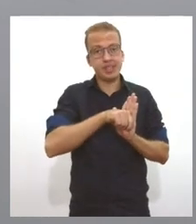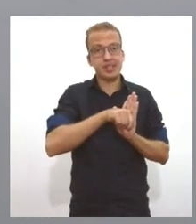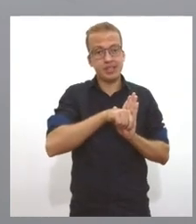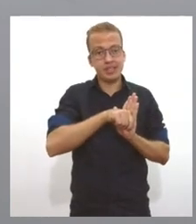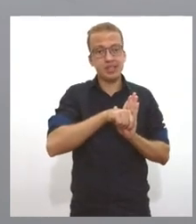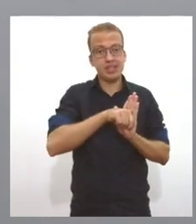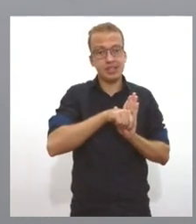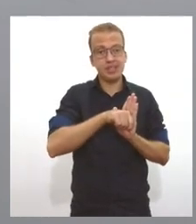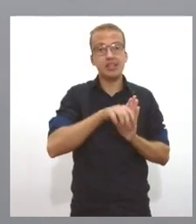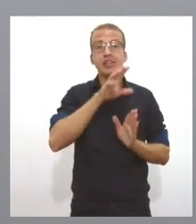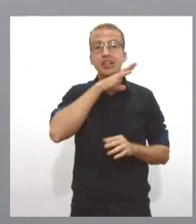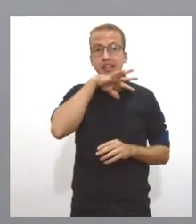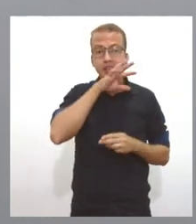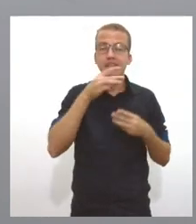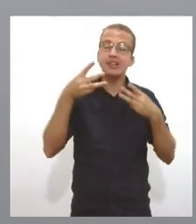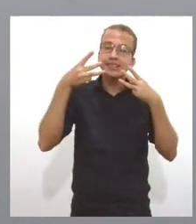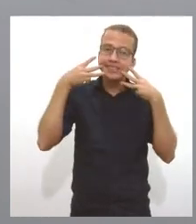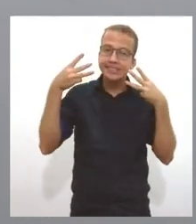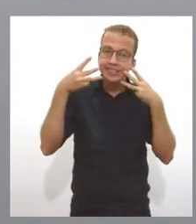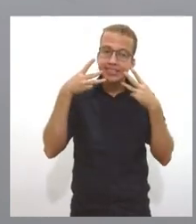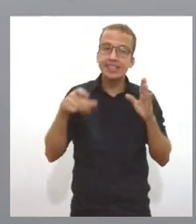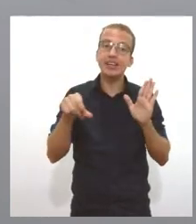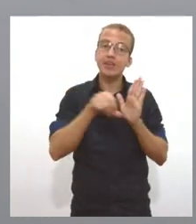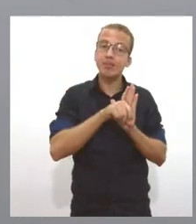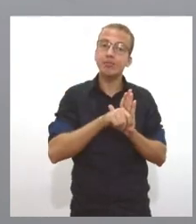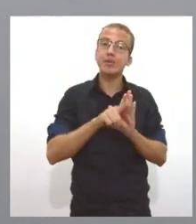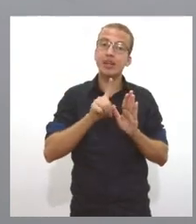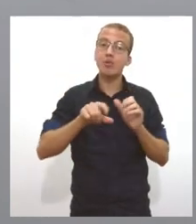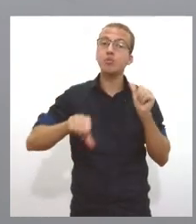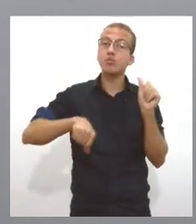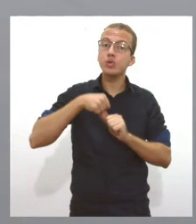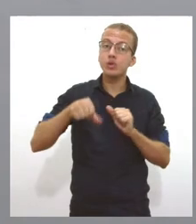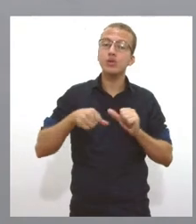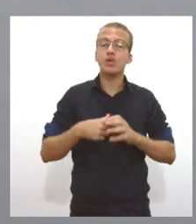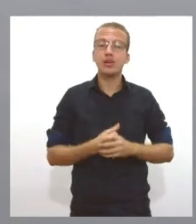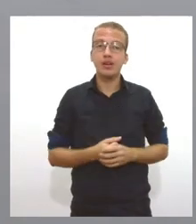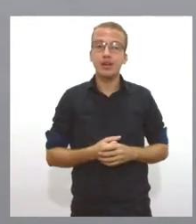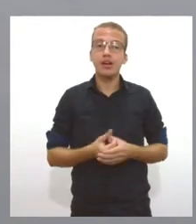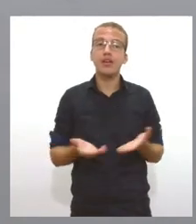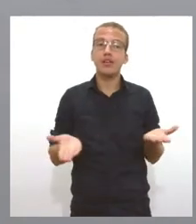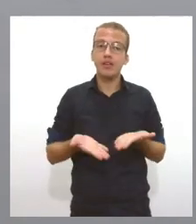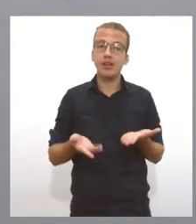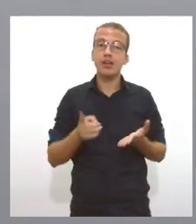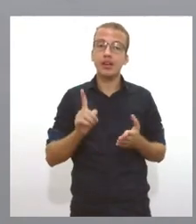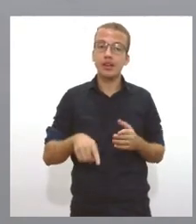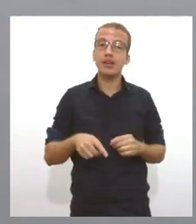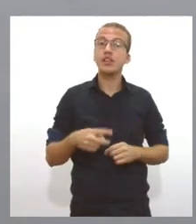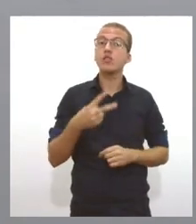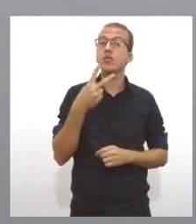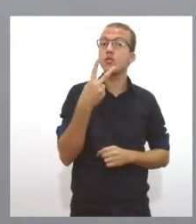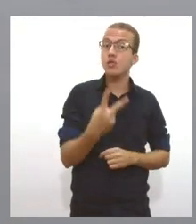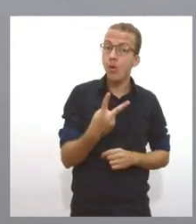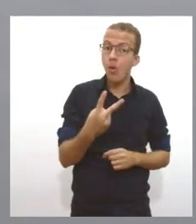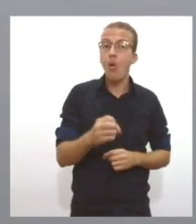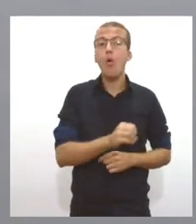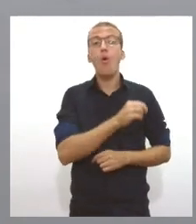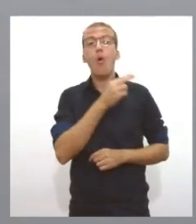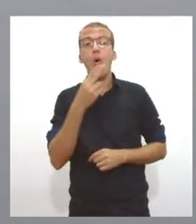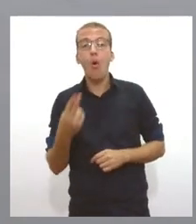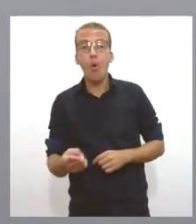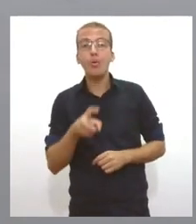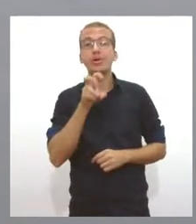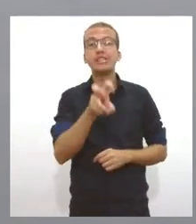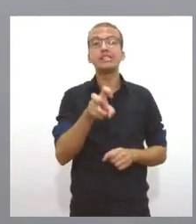contra cães e gatos passou a ser de dois a cinco anos de